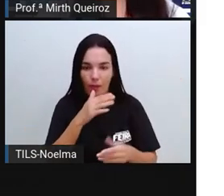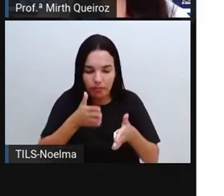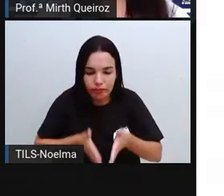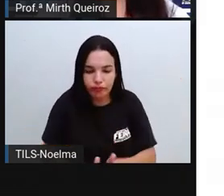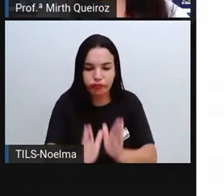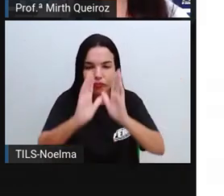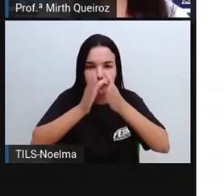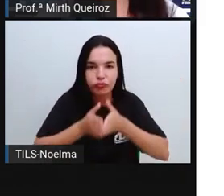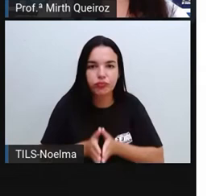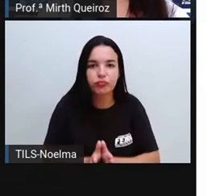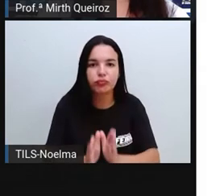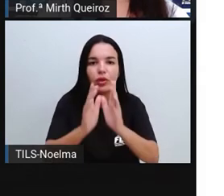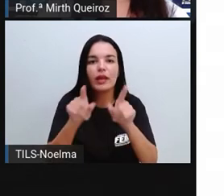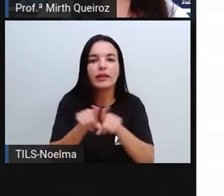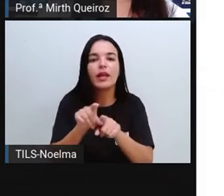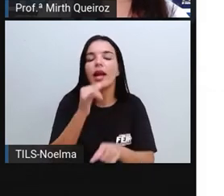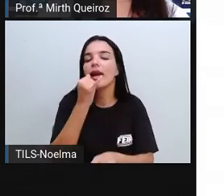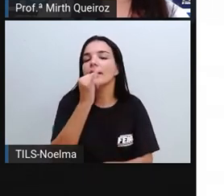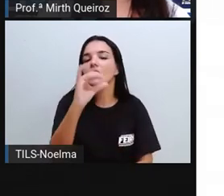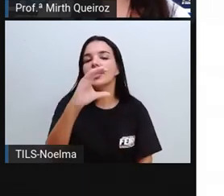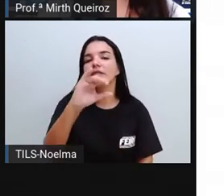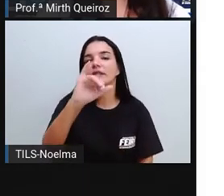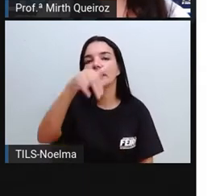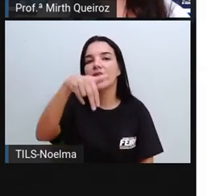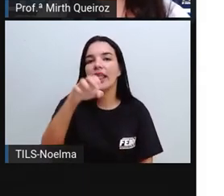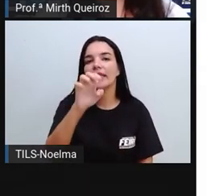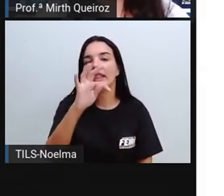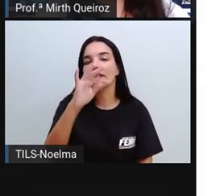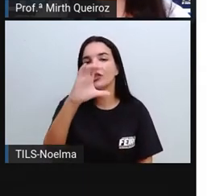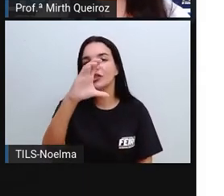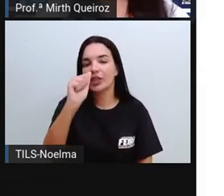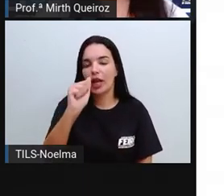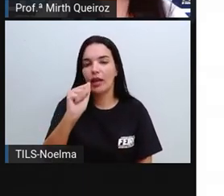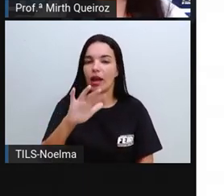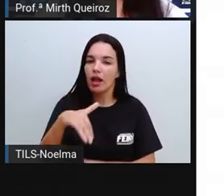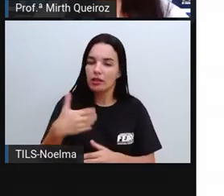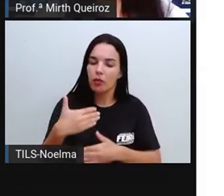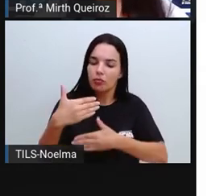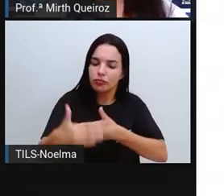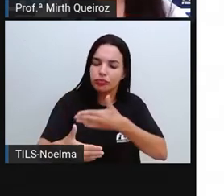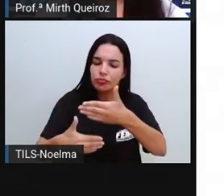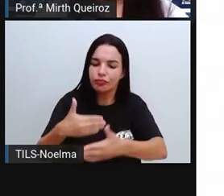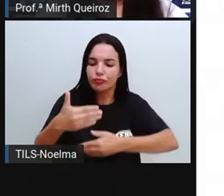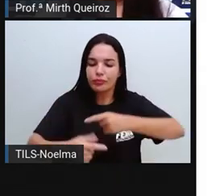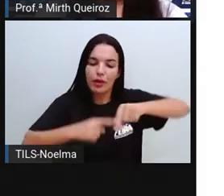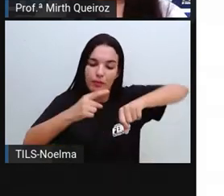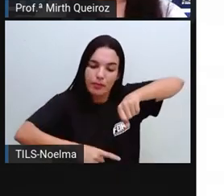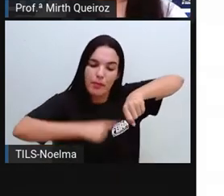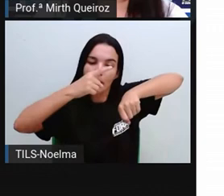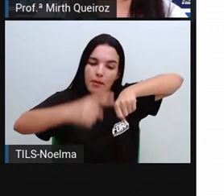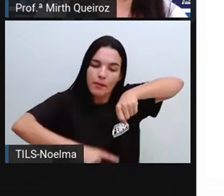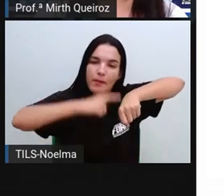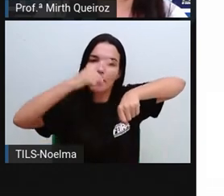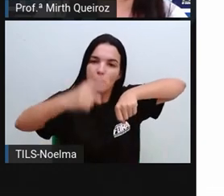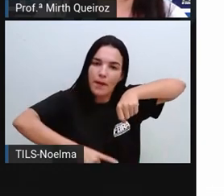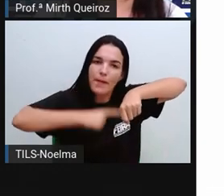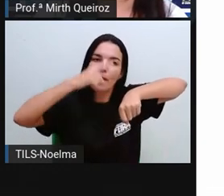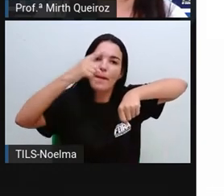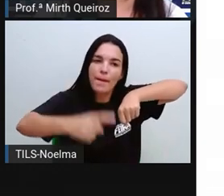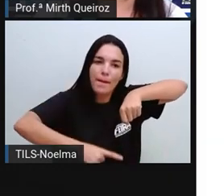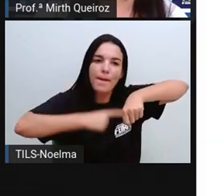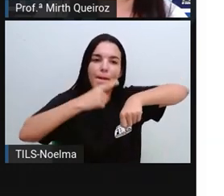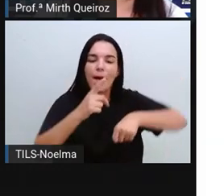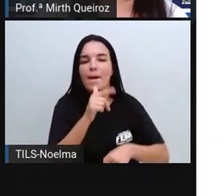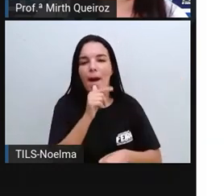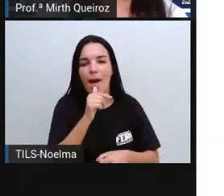cinética, né? A partir desse movimento aí. E à medida que ela vai circulando, ela vai produzindo aí essa energia